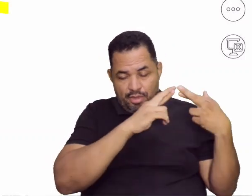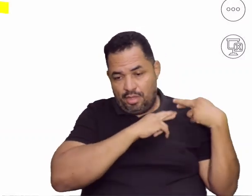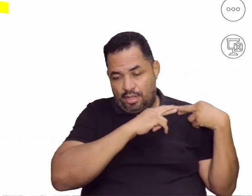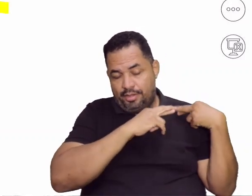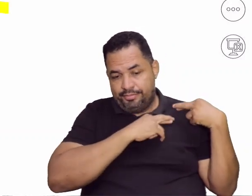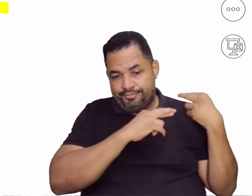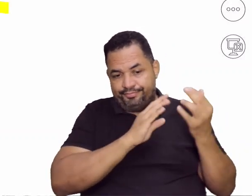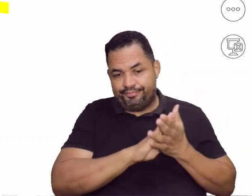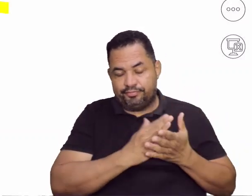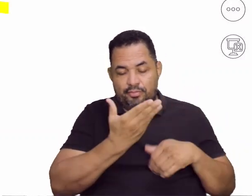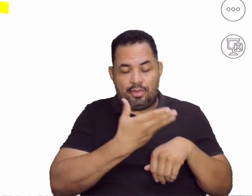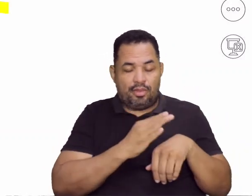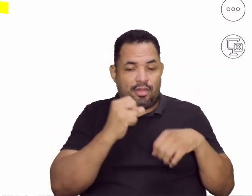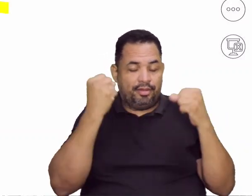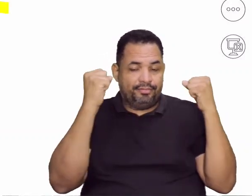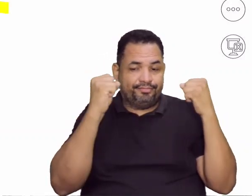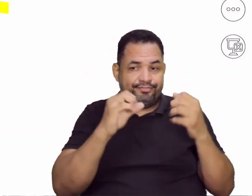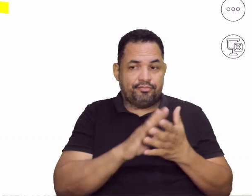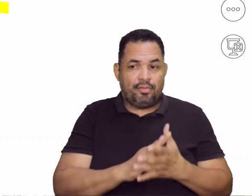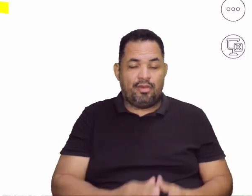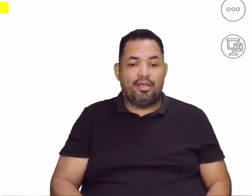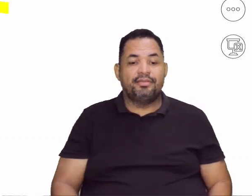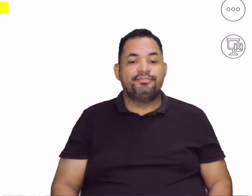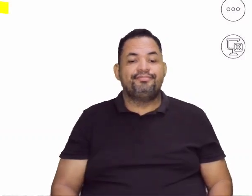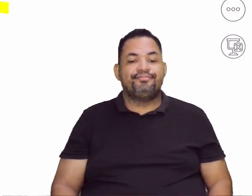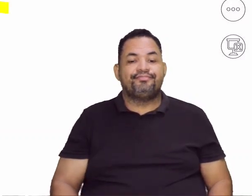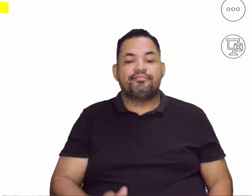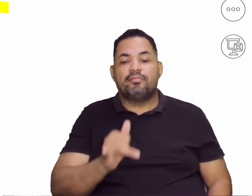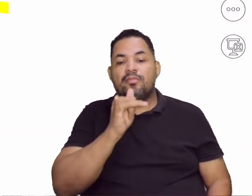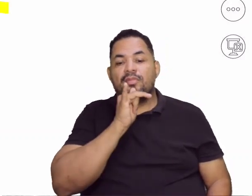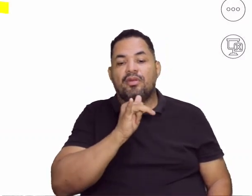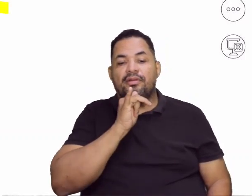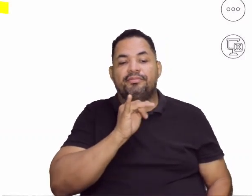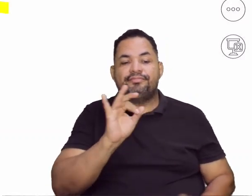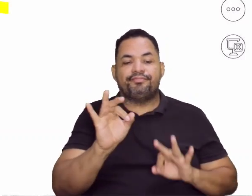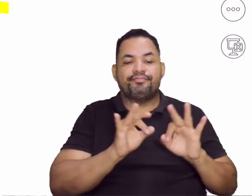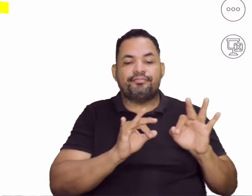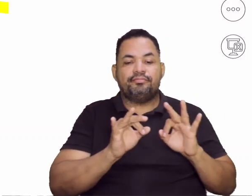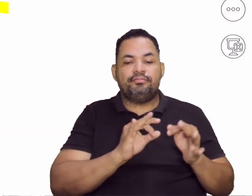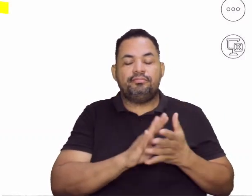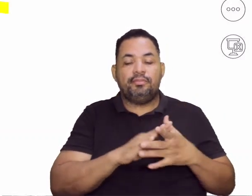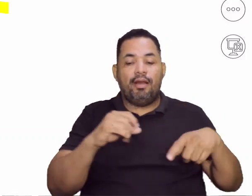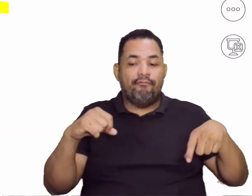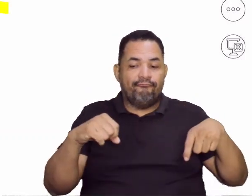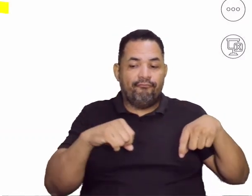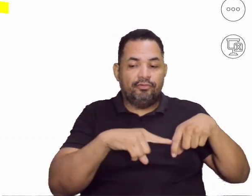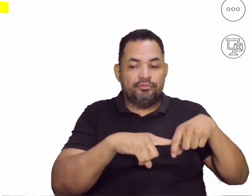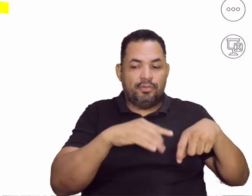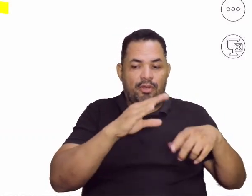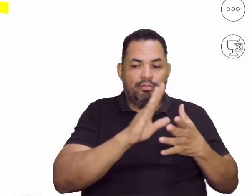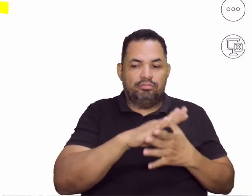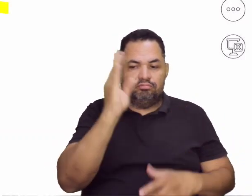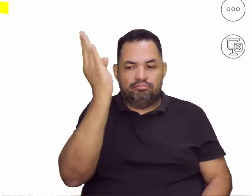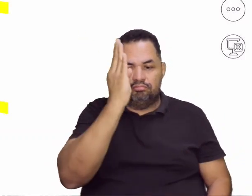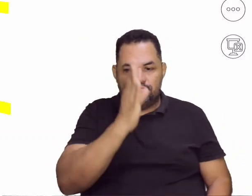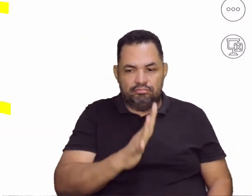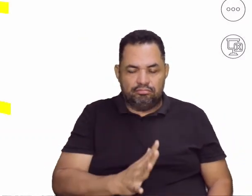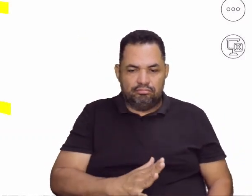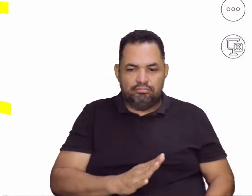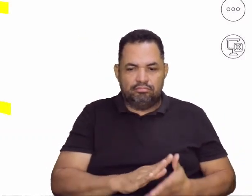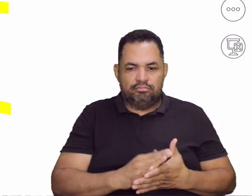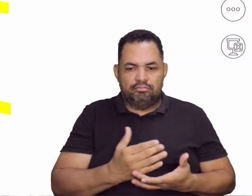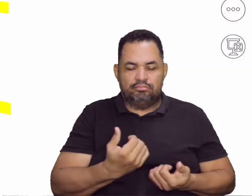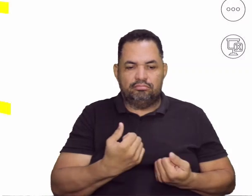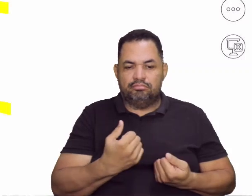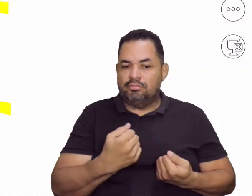aí pelas práticas. Então vou dar um exemplo aqui do jogo de futebol brasileiro que só podem